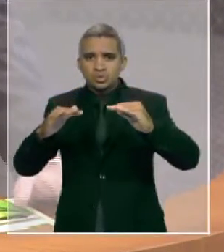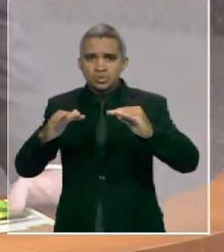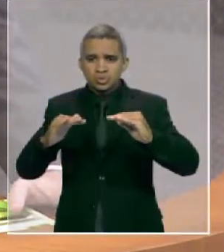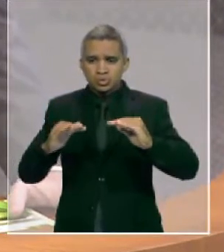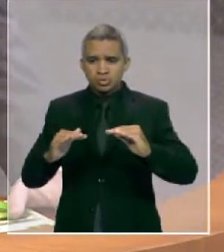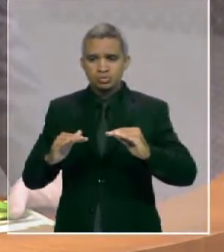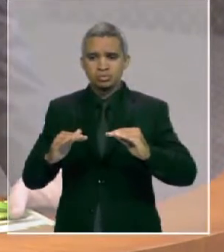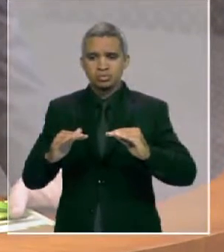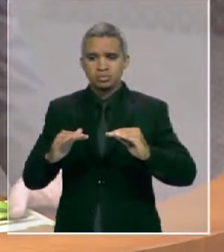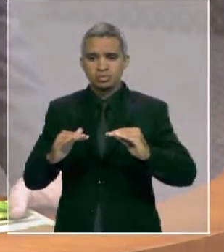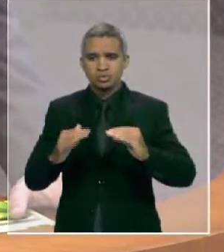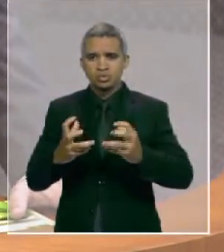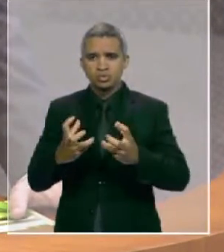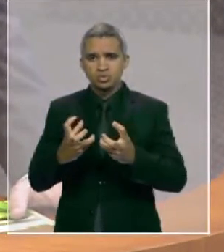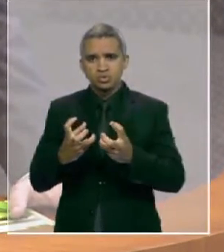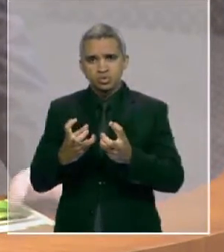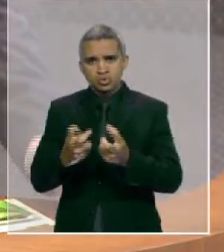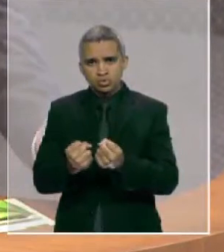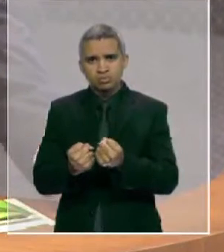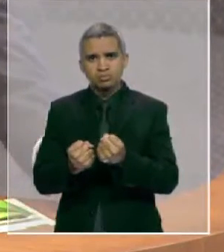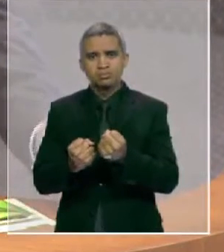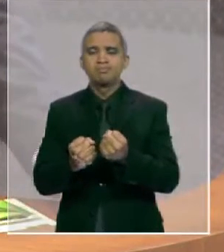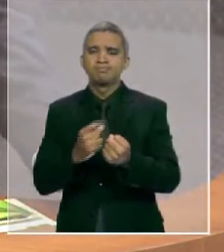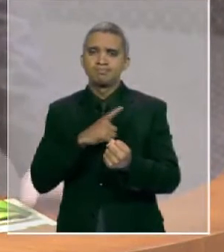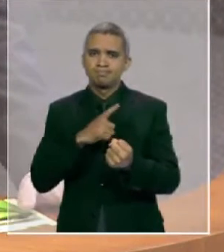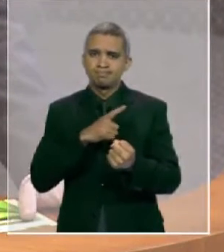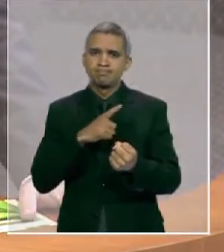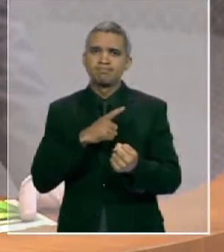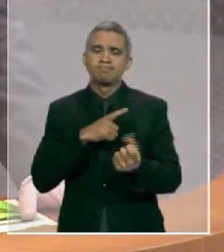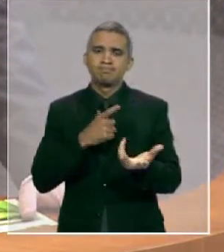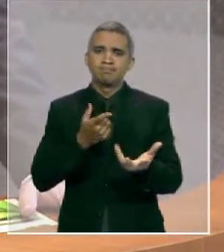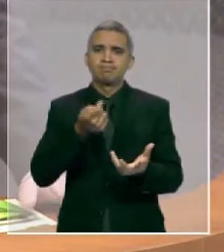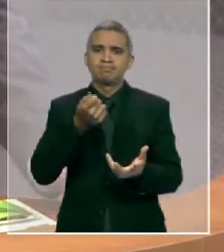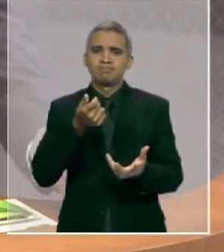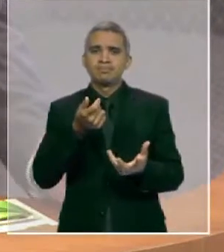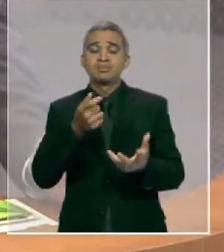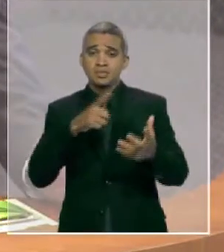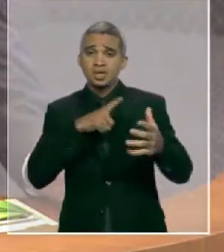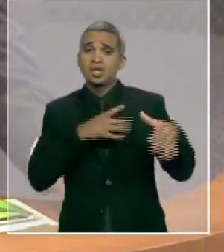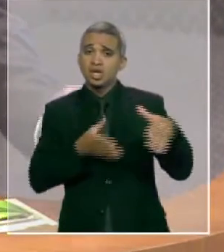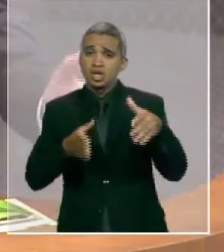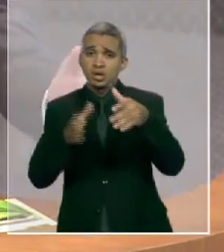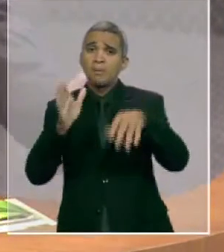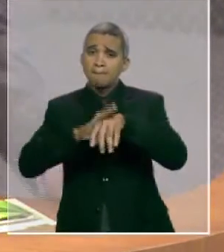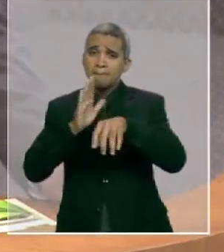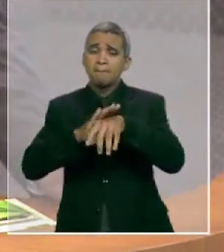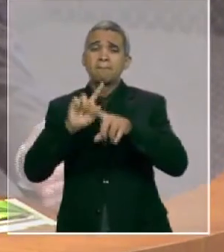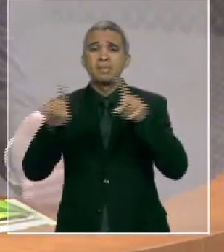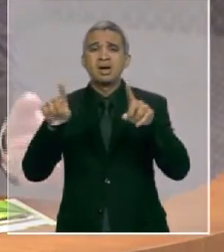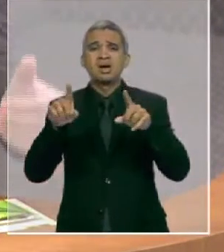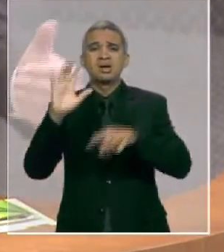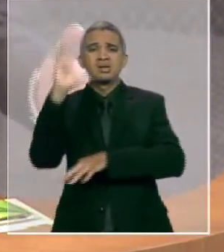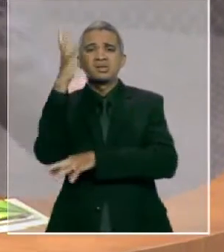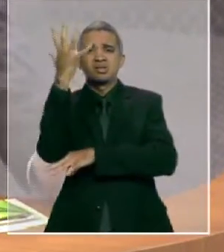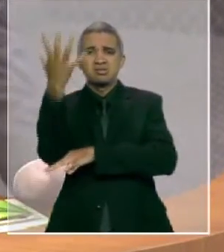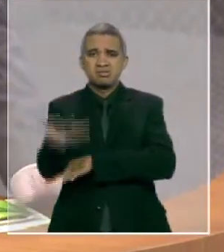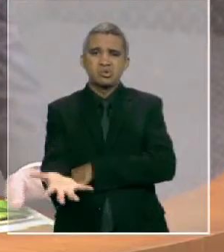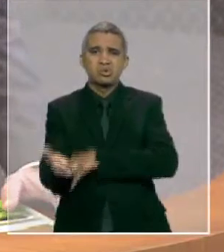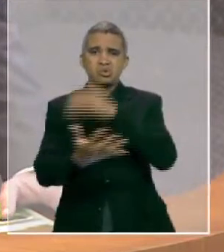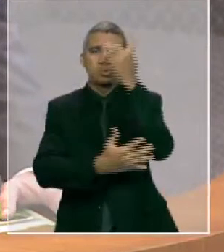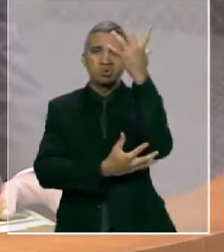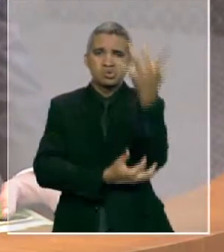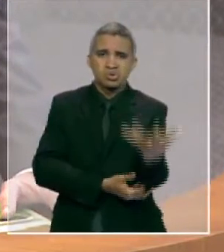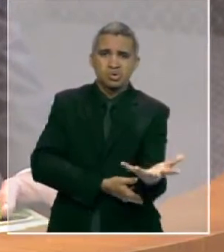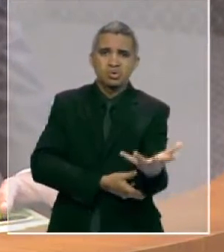hidrográfica do Nordeste, o estado do Maranhão é cortado de rios, mas nesse período e com os desmatamentos, com o